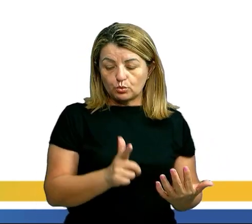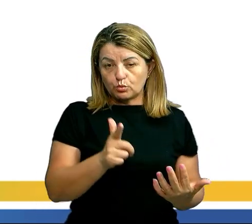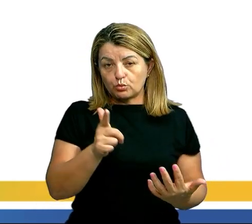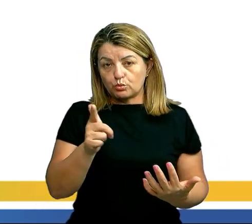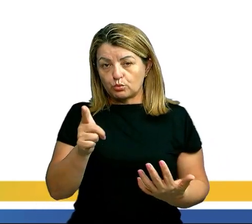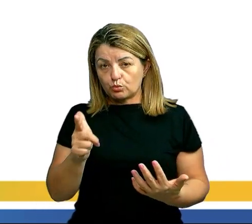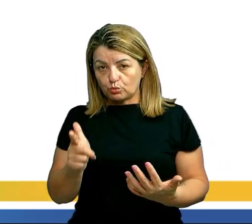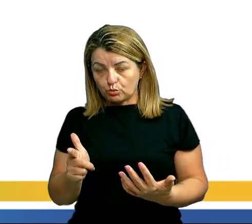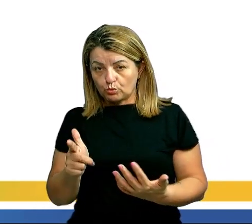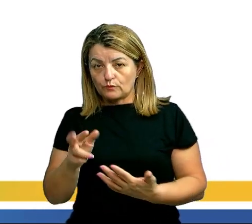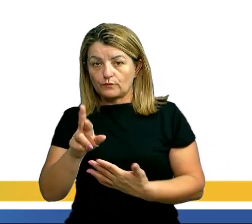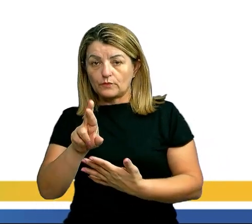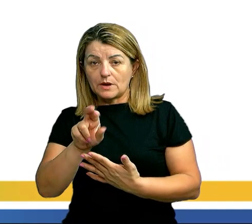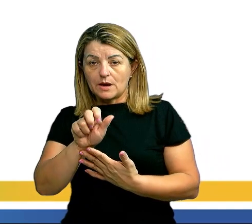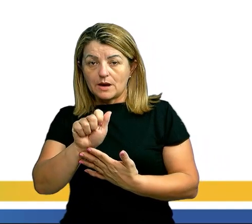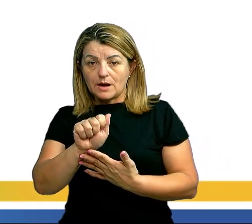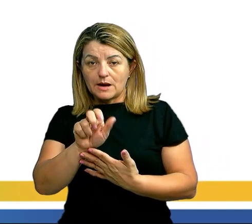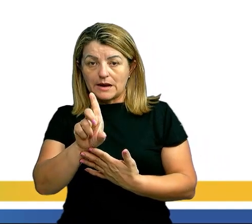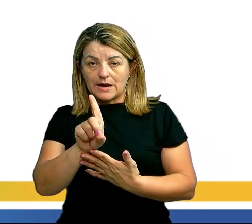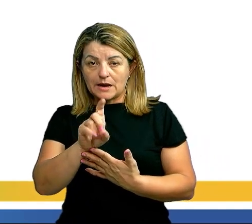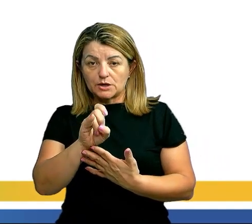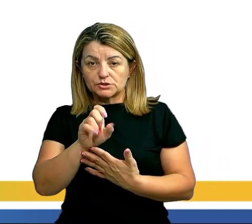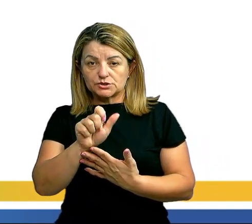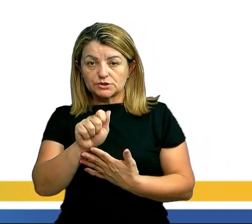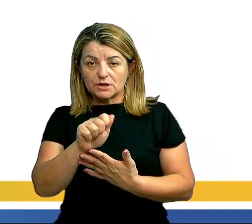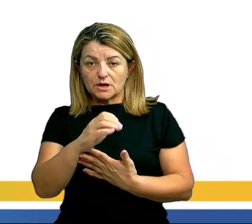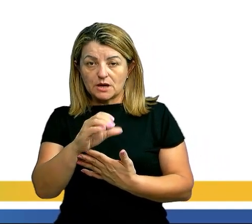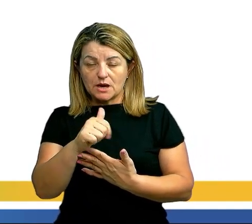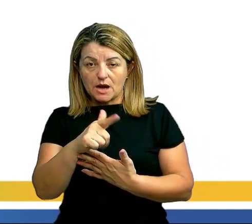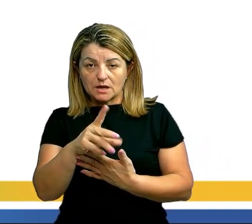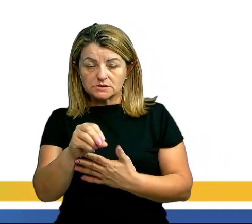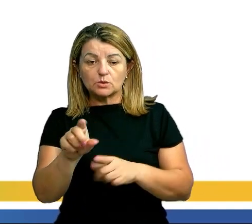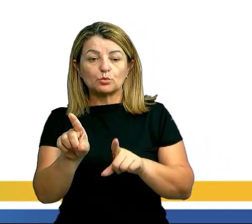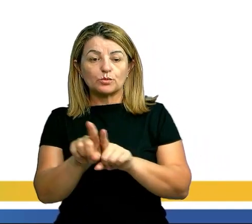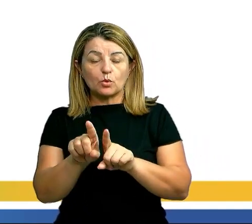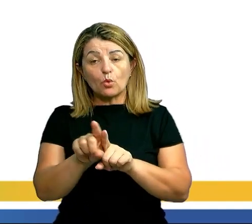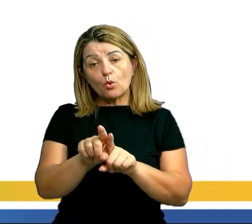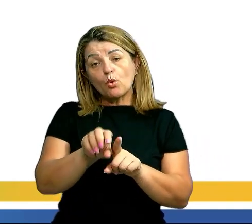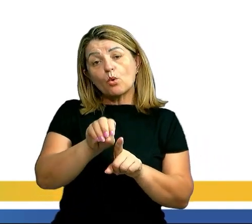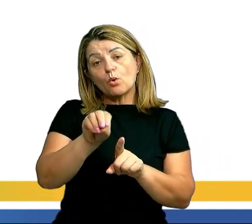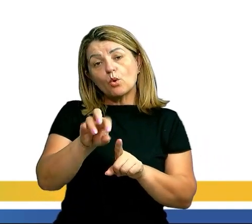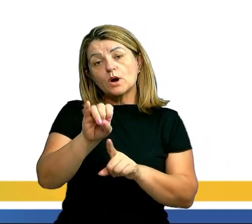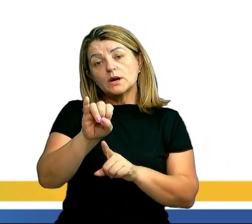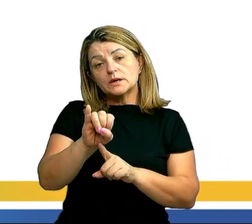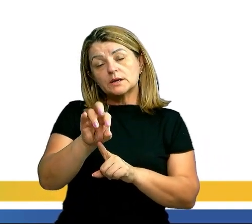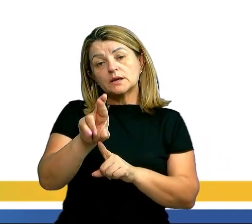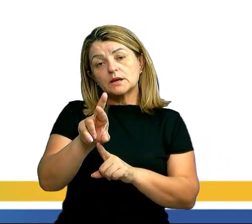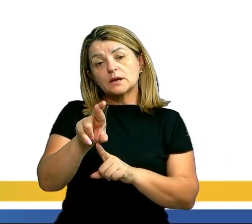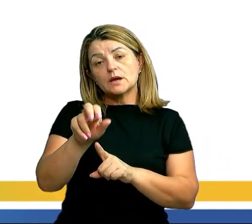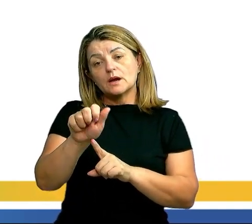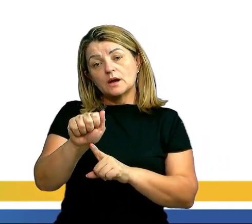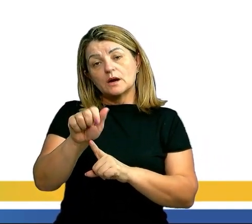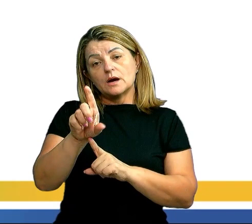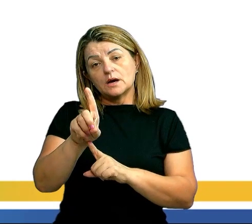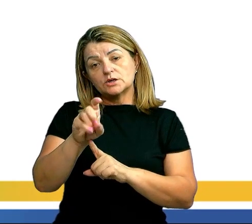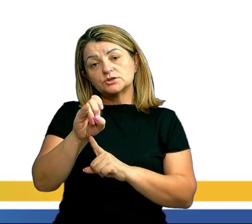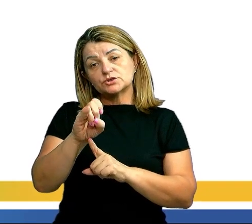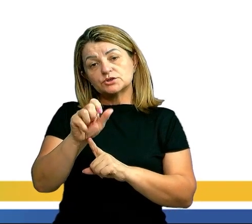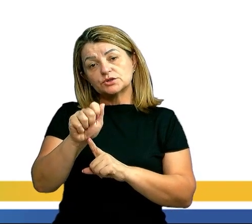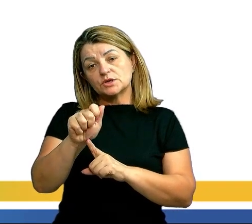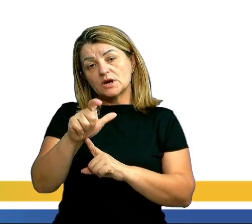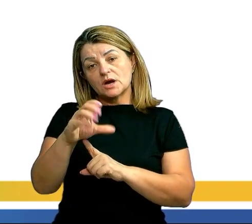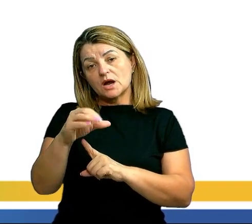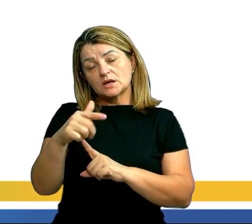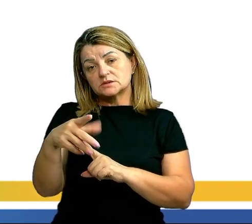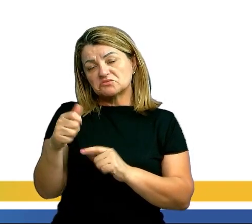falamos em radiação, que também pode ser chamada de irradiação, ela é uma forma de propagação que não precisa de um meio material